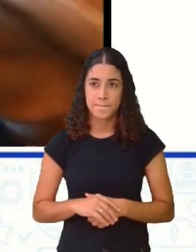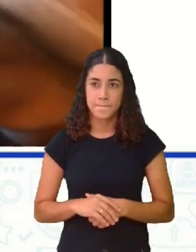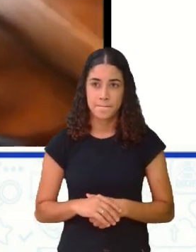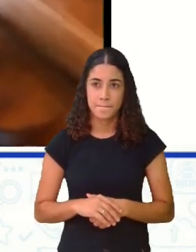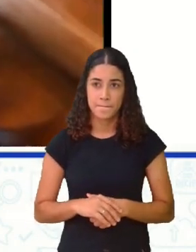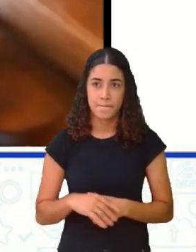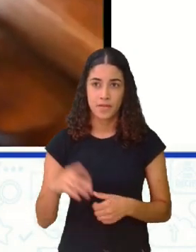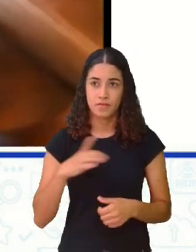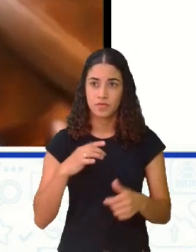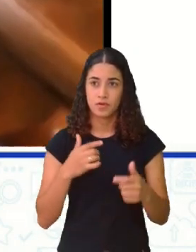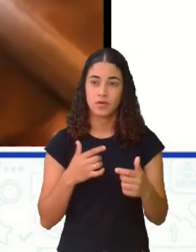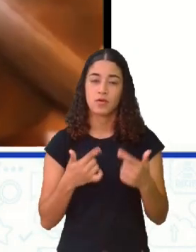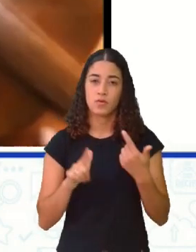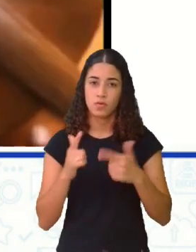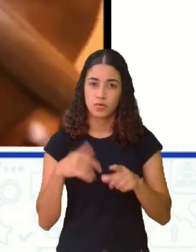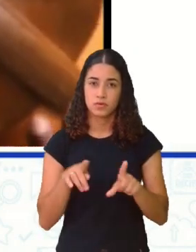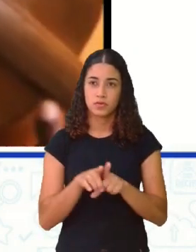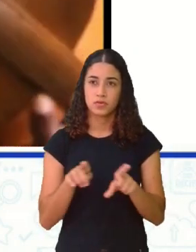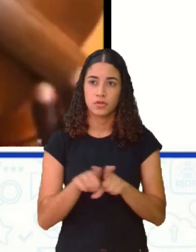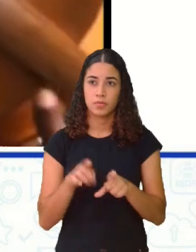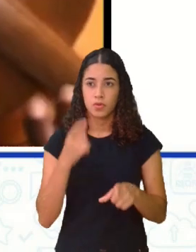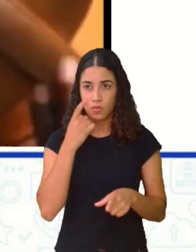Eu tenho essas outras coisas, porque esses japones...